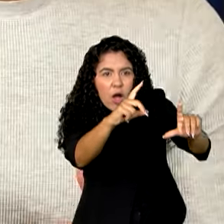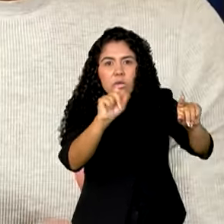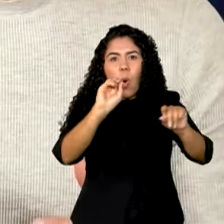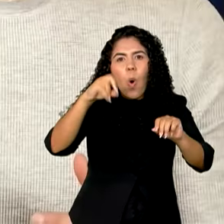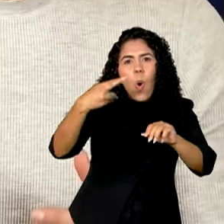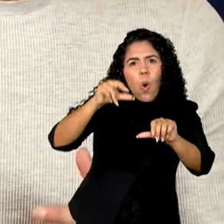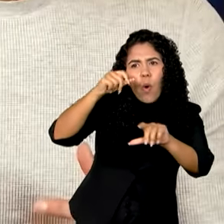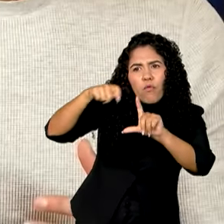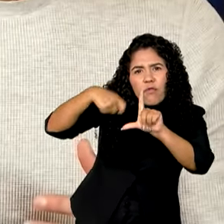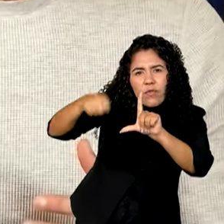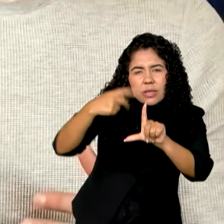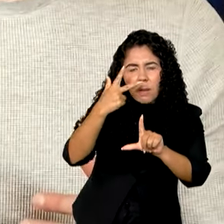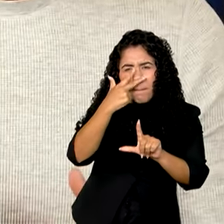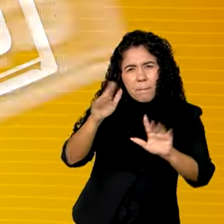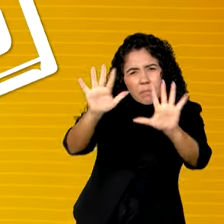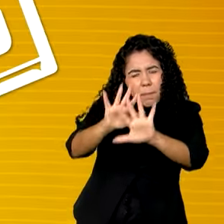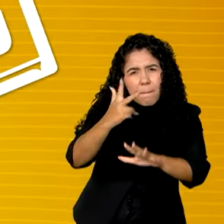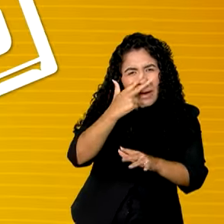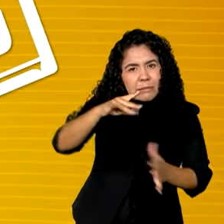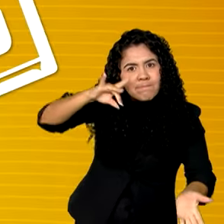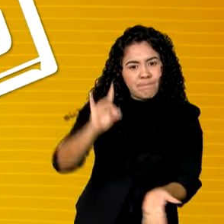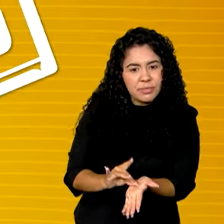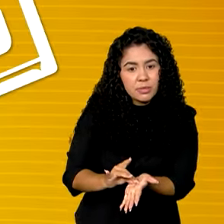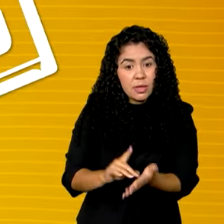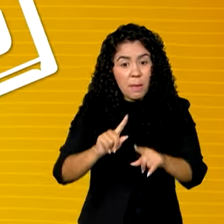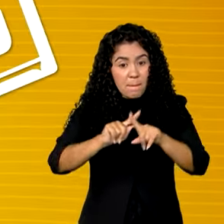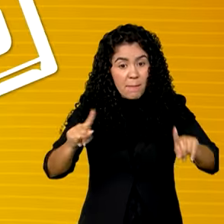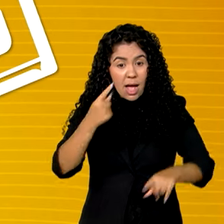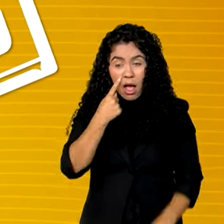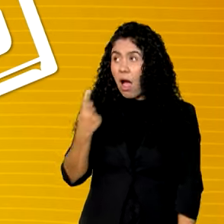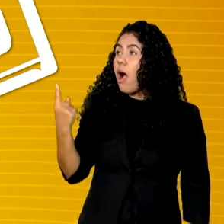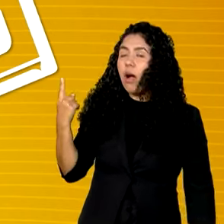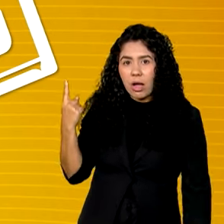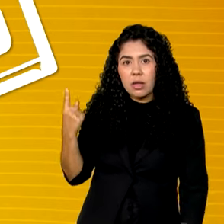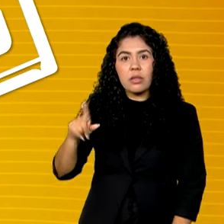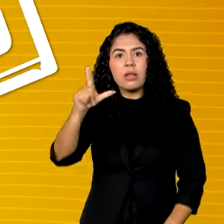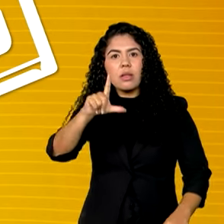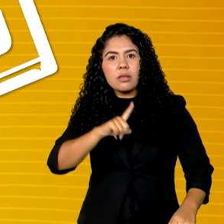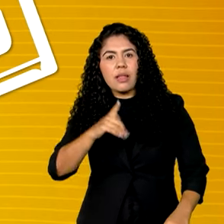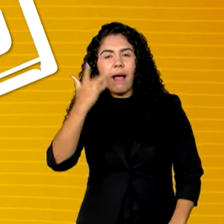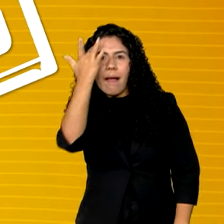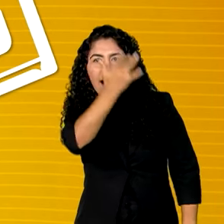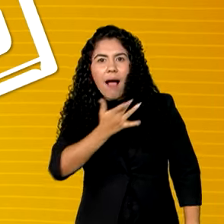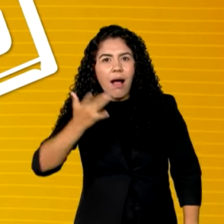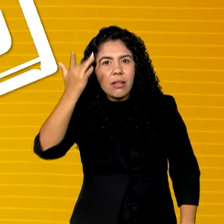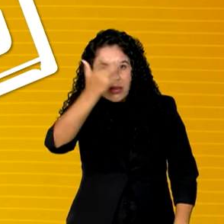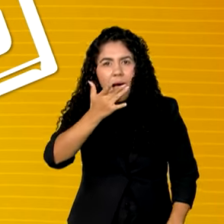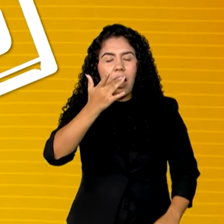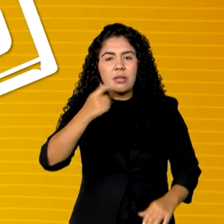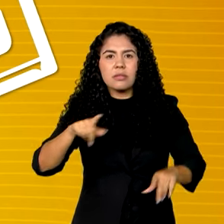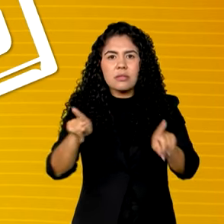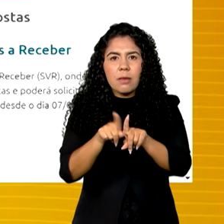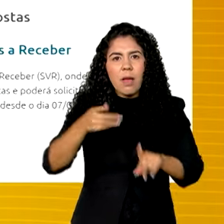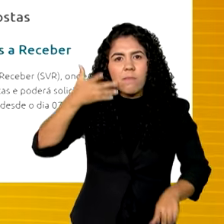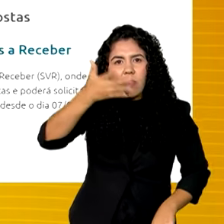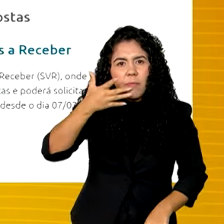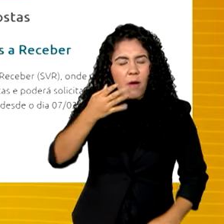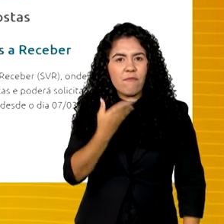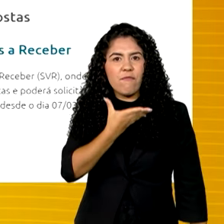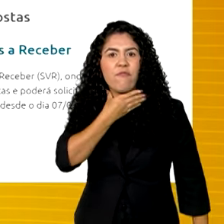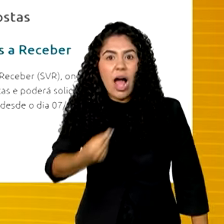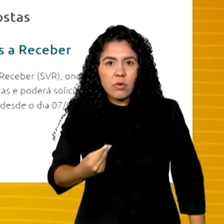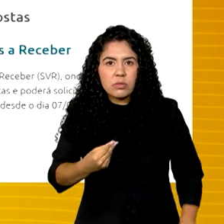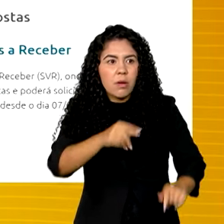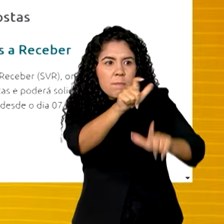parecer que são reais. No episódio da deepfake envolvendo o ministro Fernando Haddad, além do depoimento falso, os